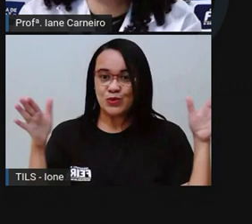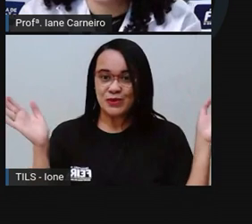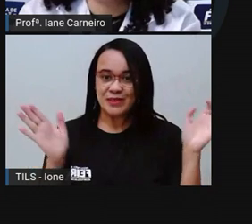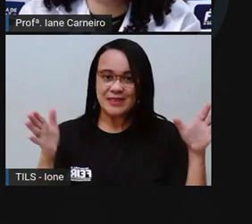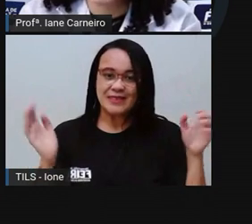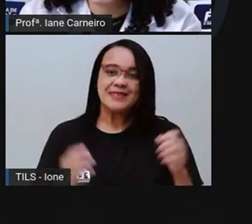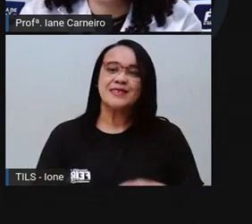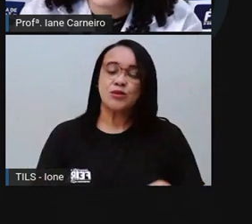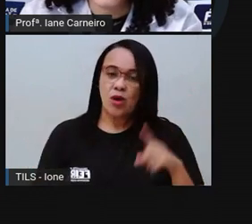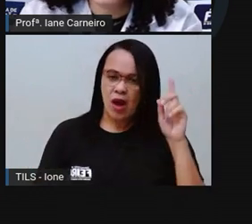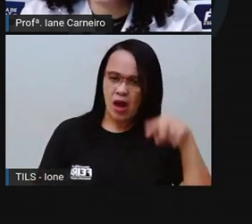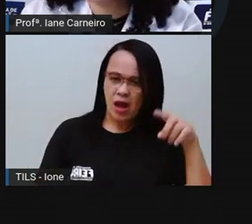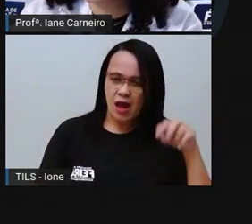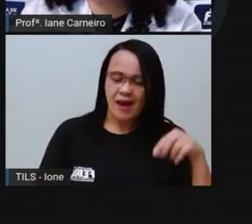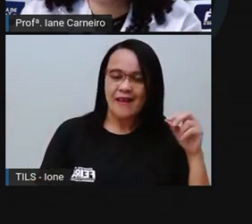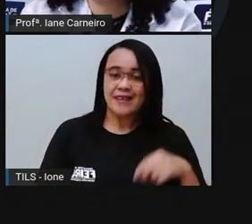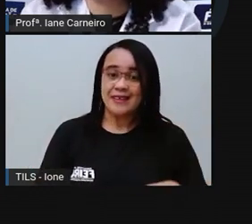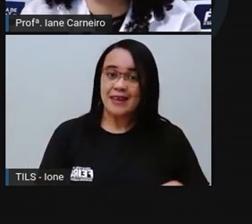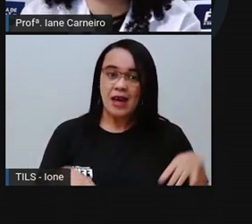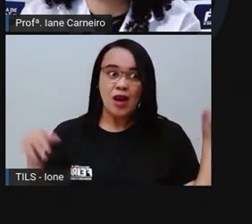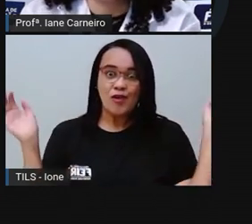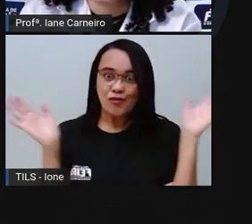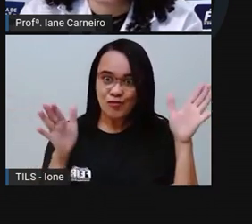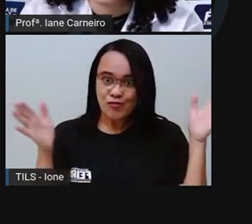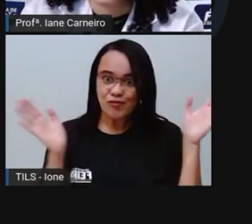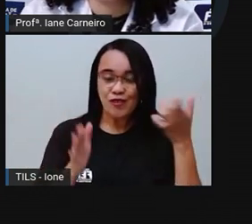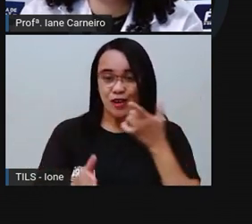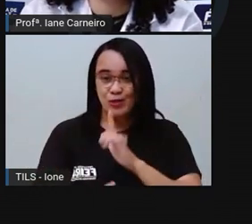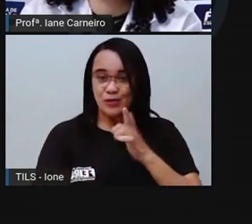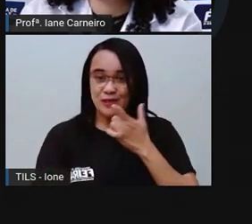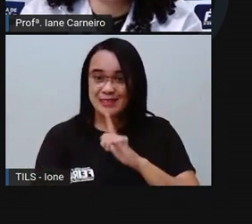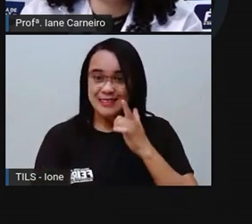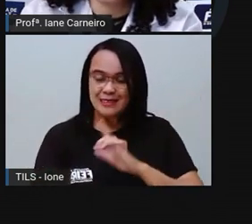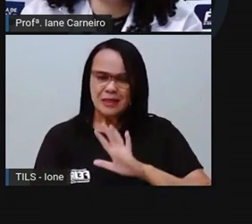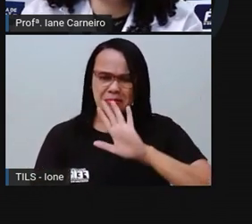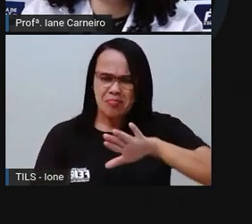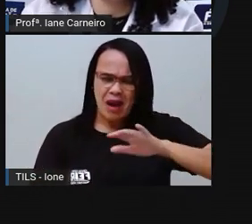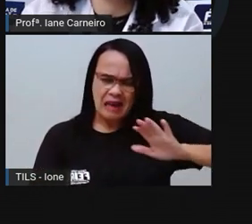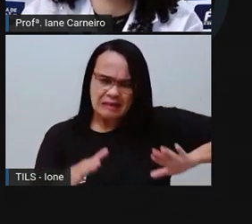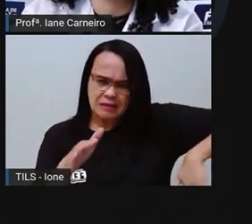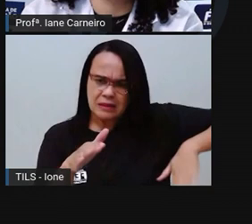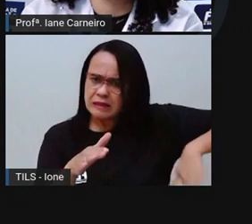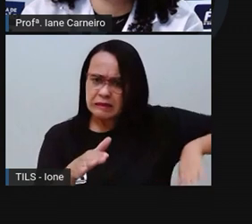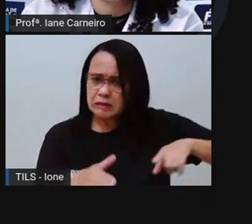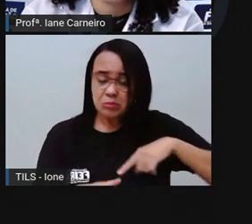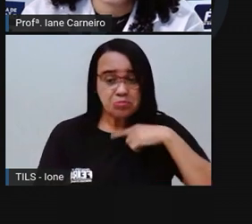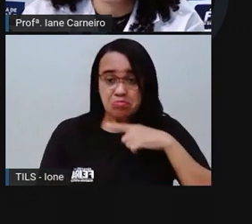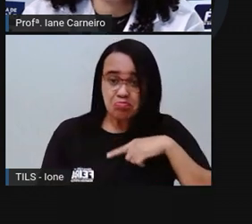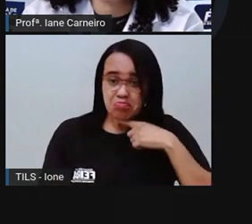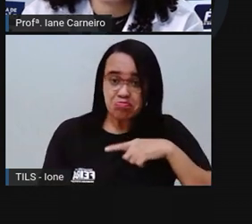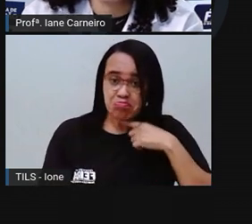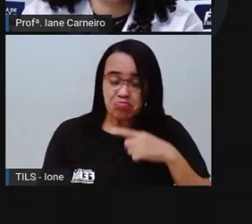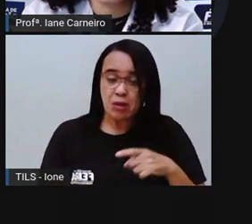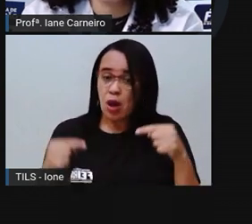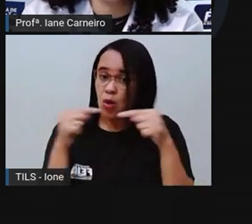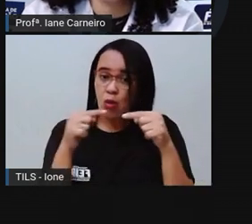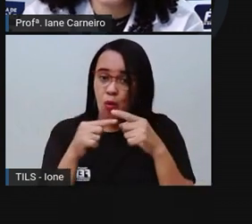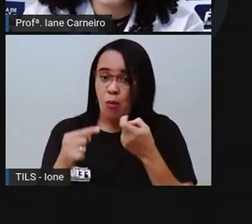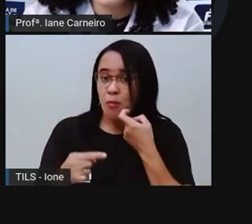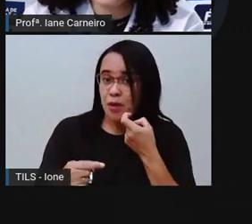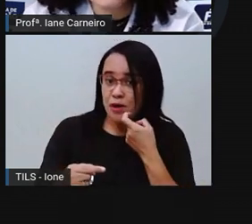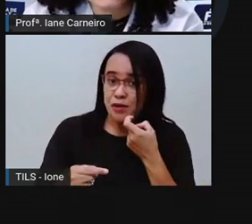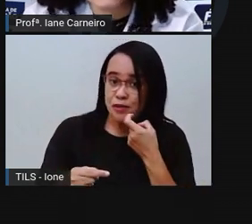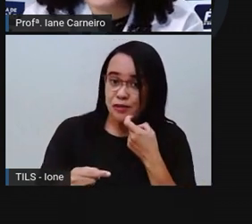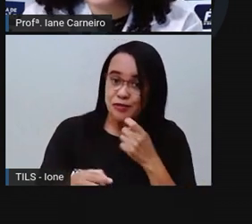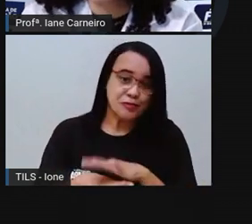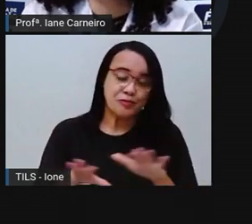Mas nadar não tem jeito, aí só sendo o peixe mesmo. Ela, então, ouviu